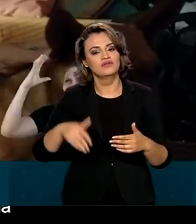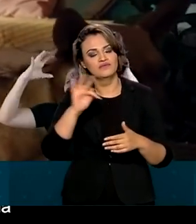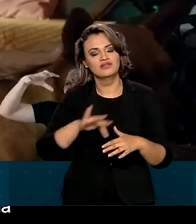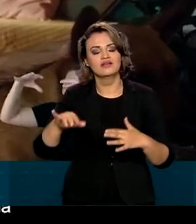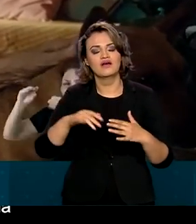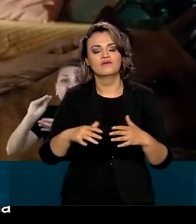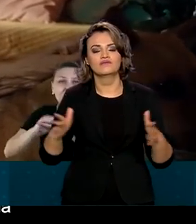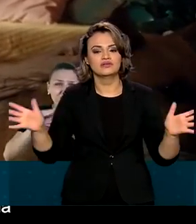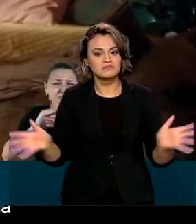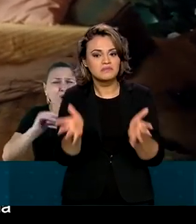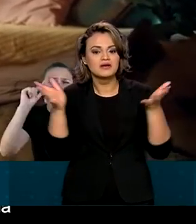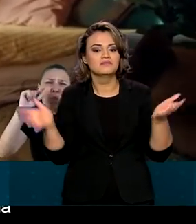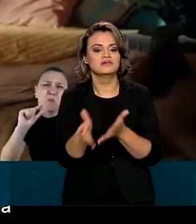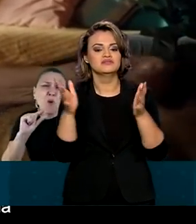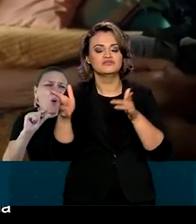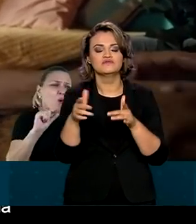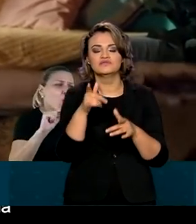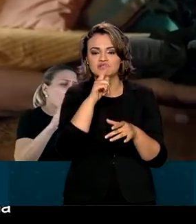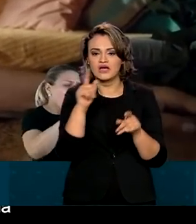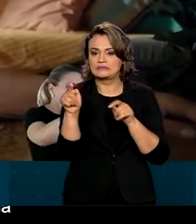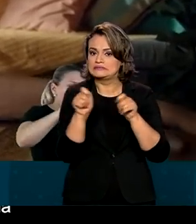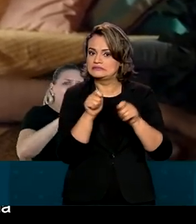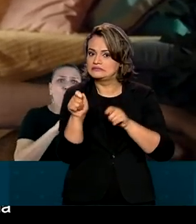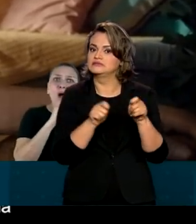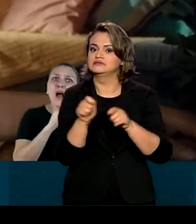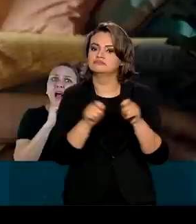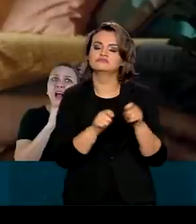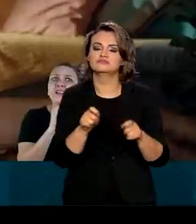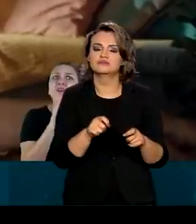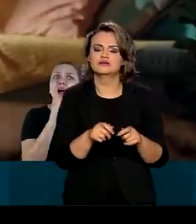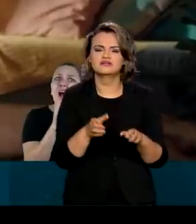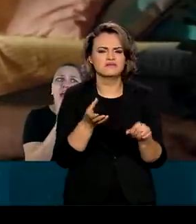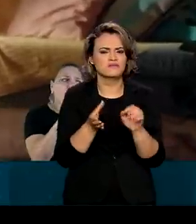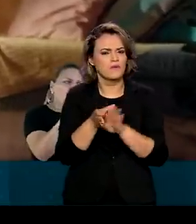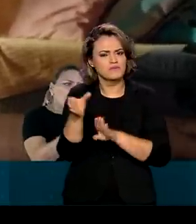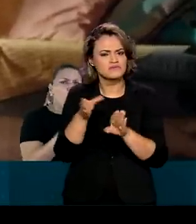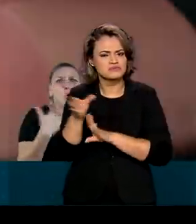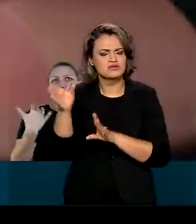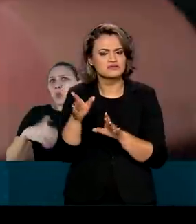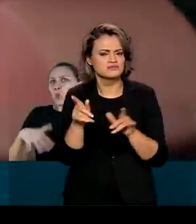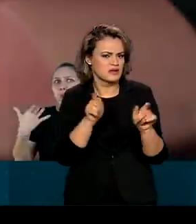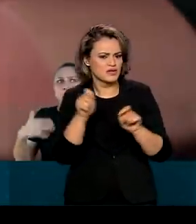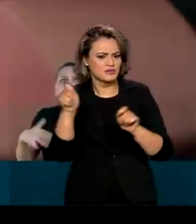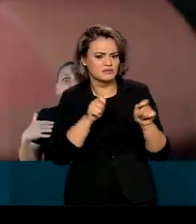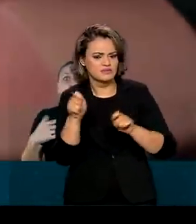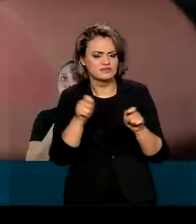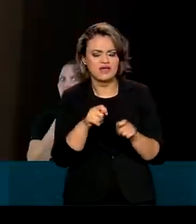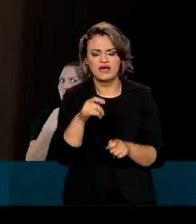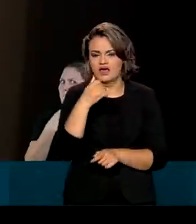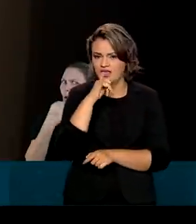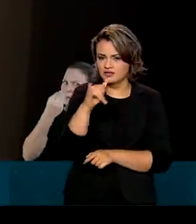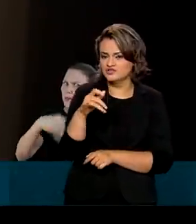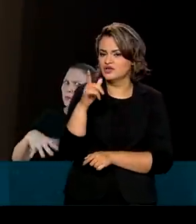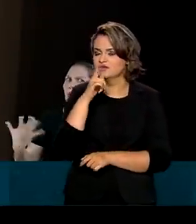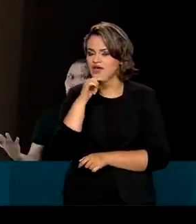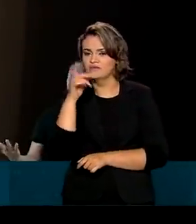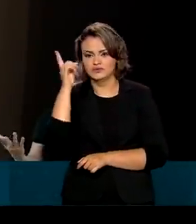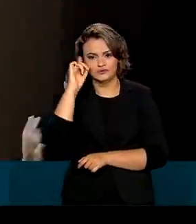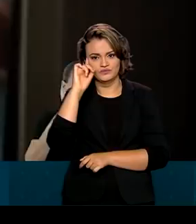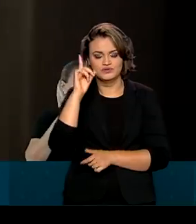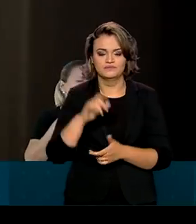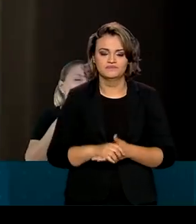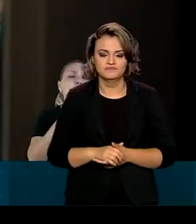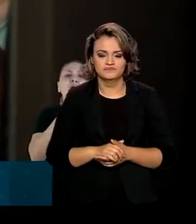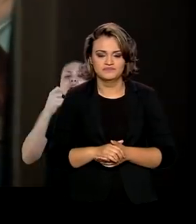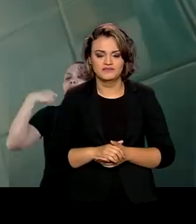promove uma campanha sobre o consumo consciente. São dicas para economizar água e energia elétrica no dia a dia.